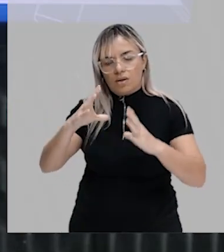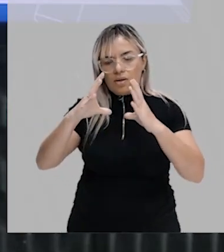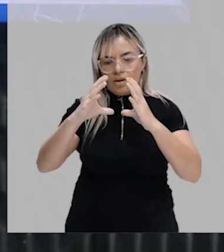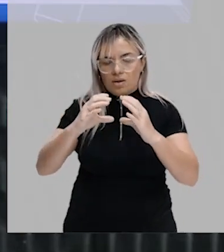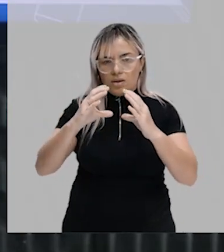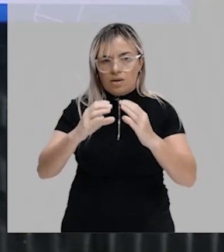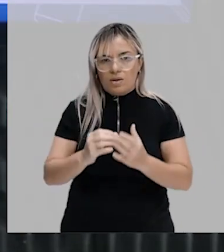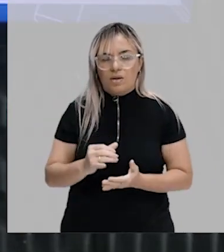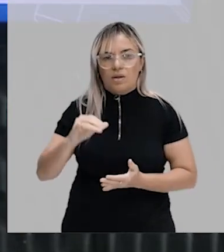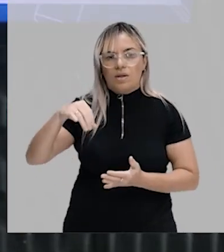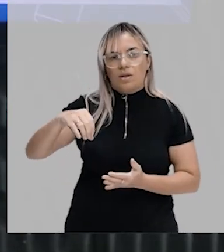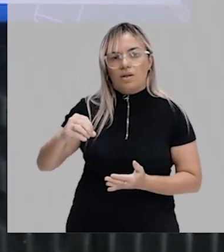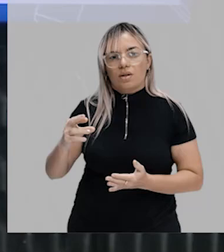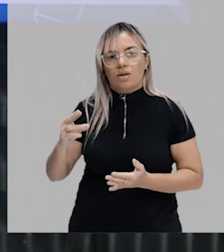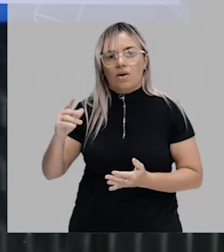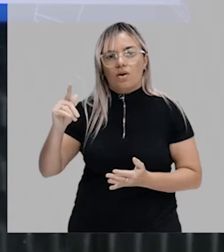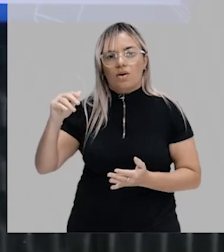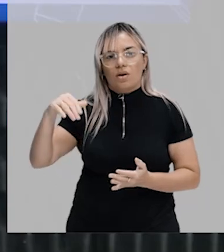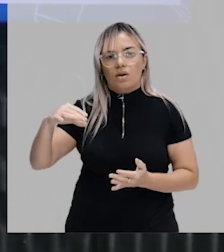da Terra Primitiva.